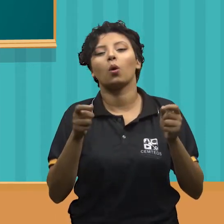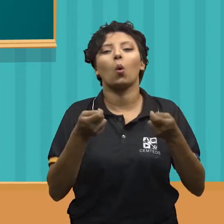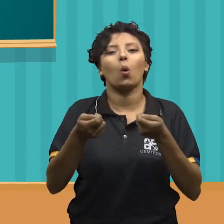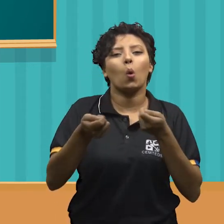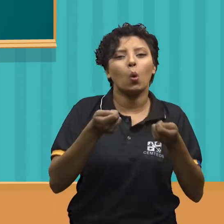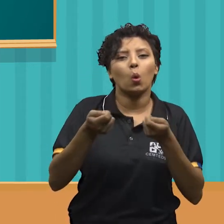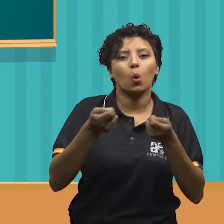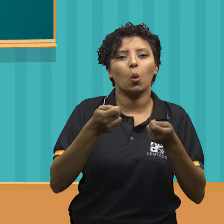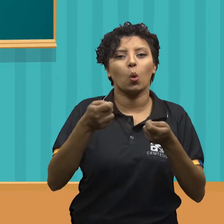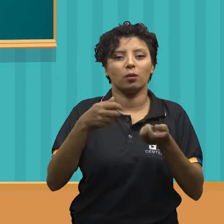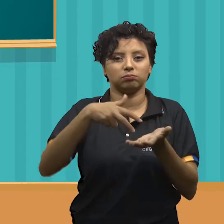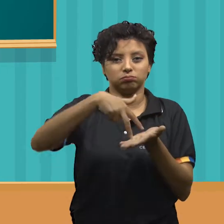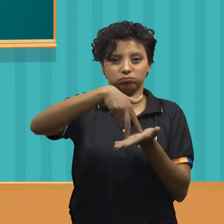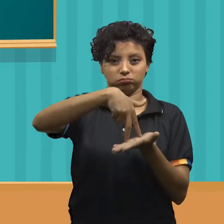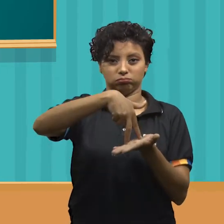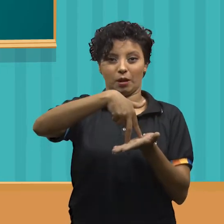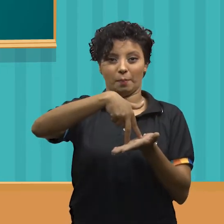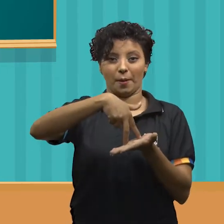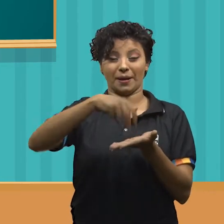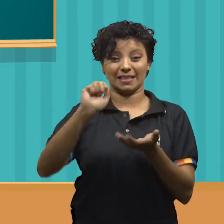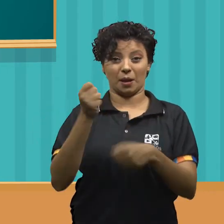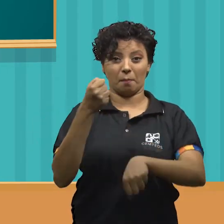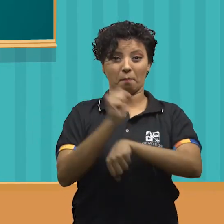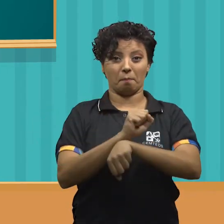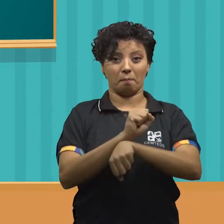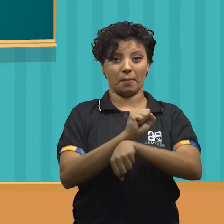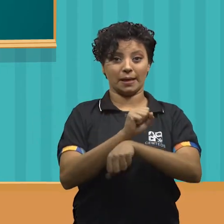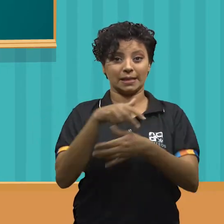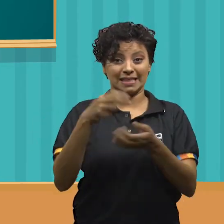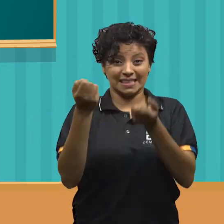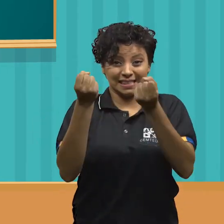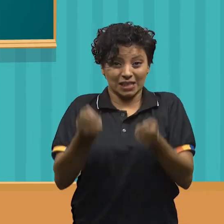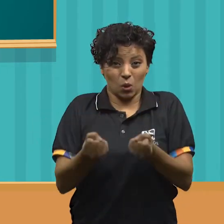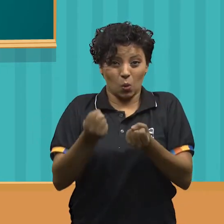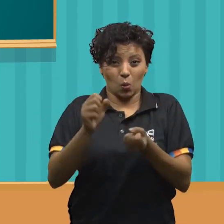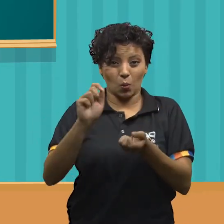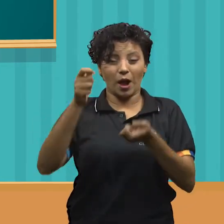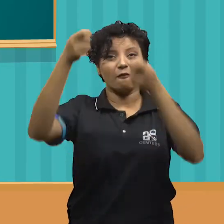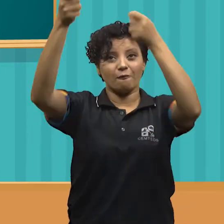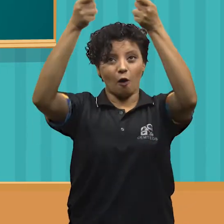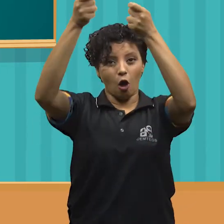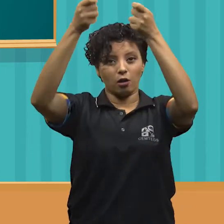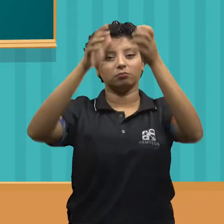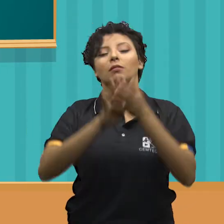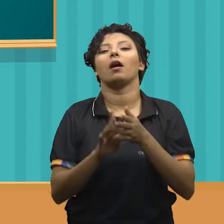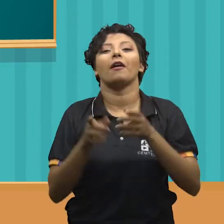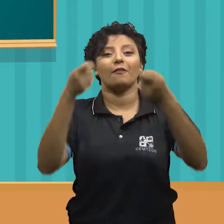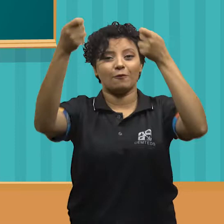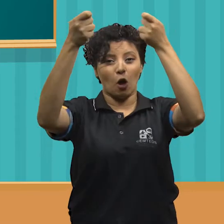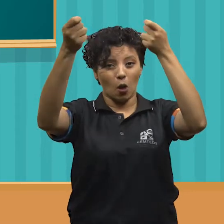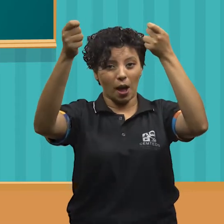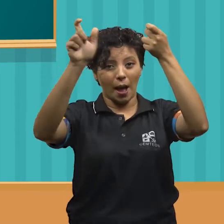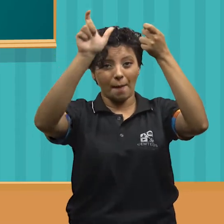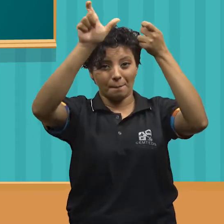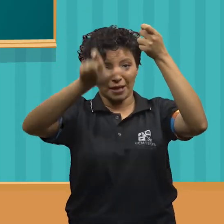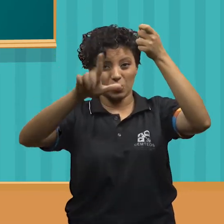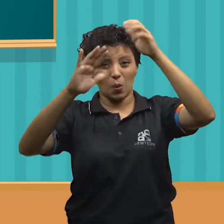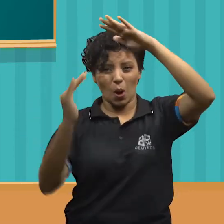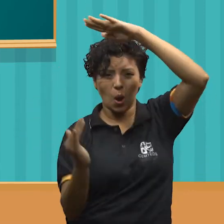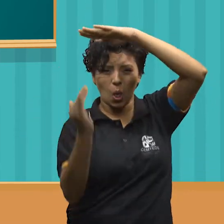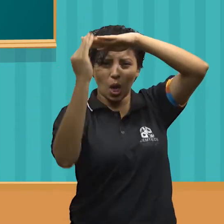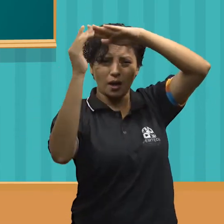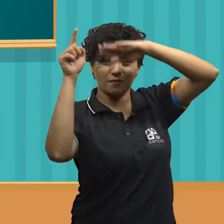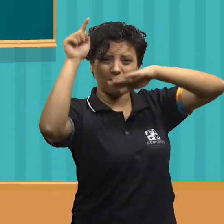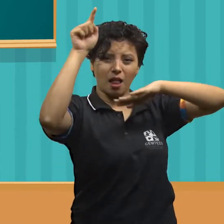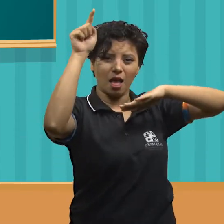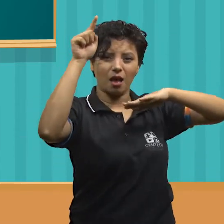base da estrutura, que efetua a posição mais estável para suportar e transportar o volante. Volante é o componente que